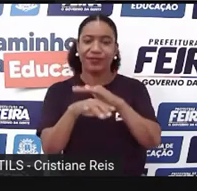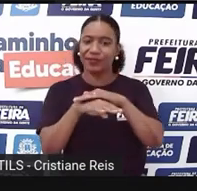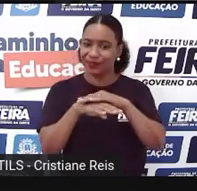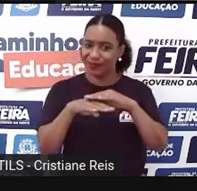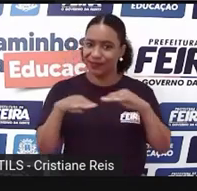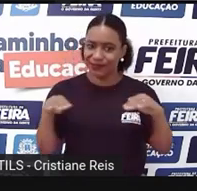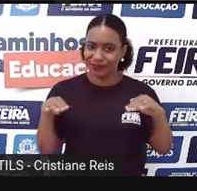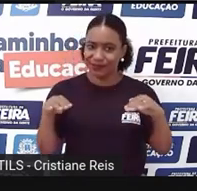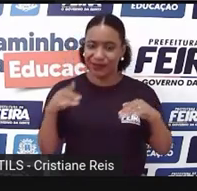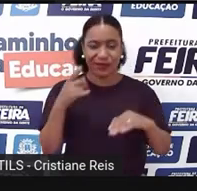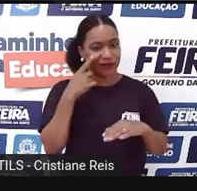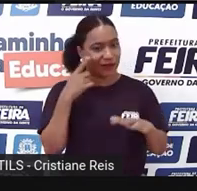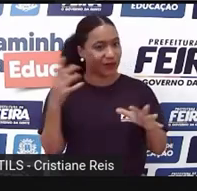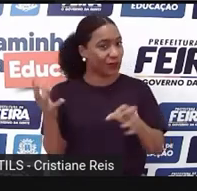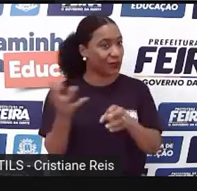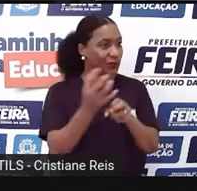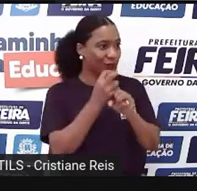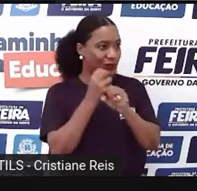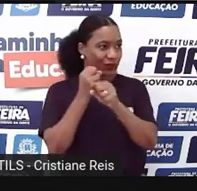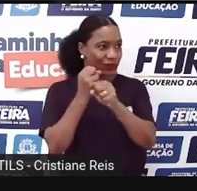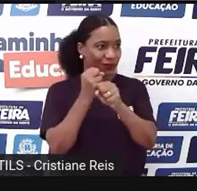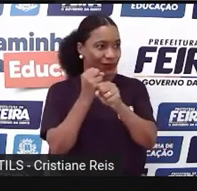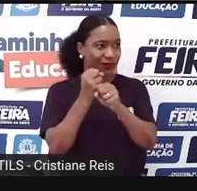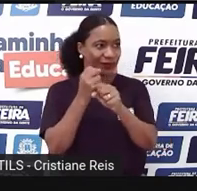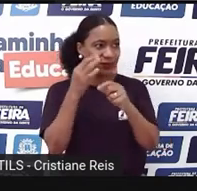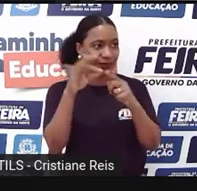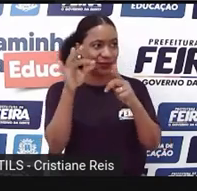Vamos esperar um pouquinho O placar